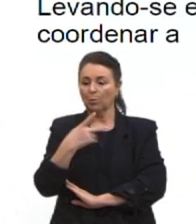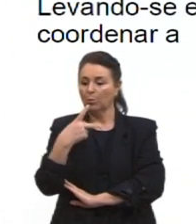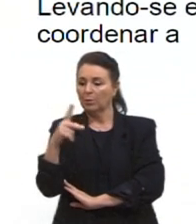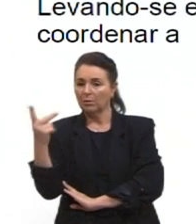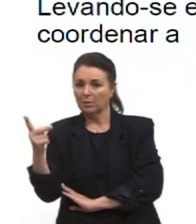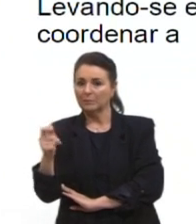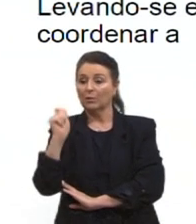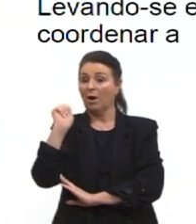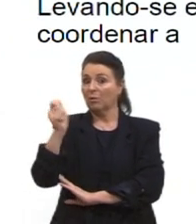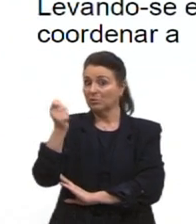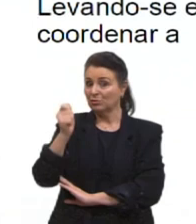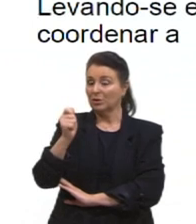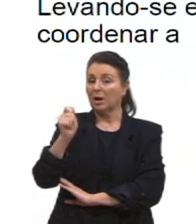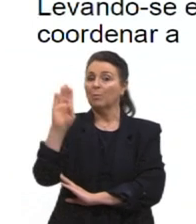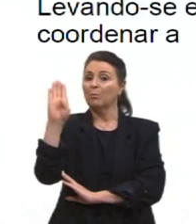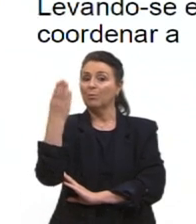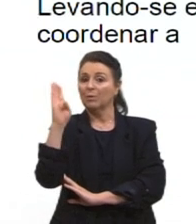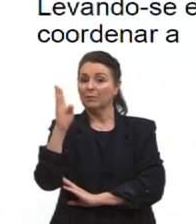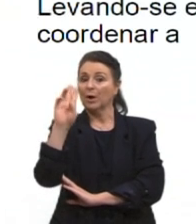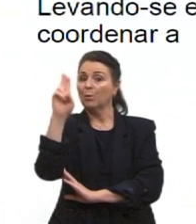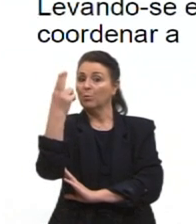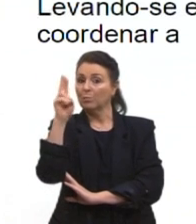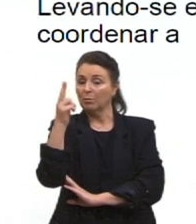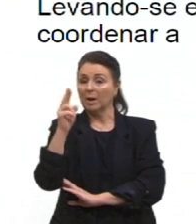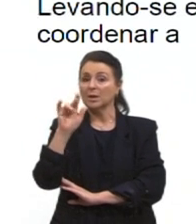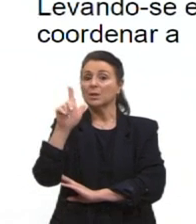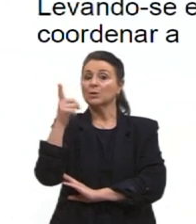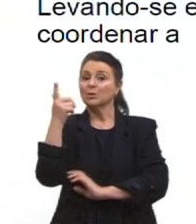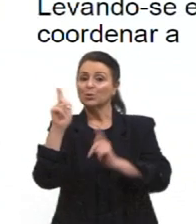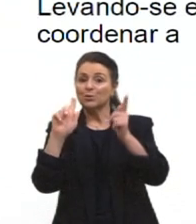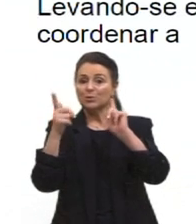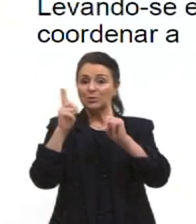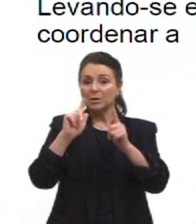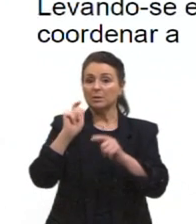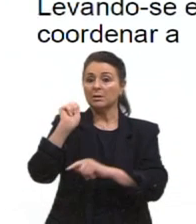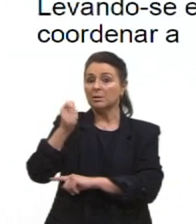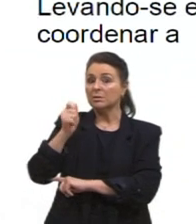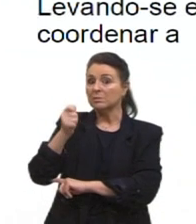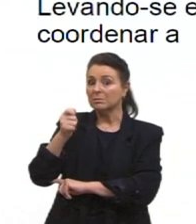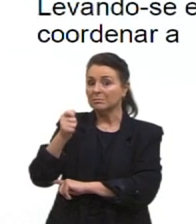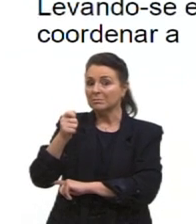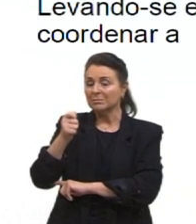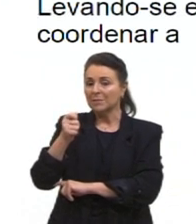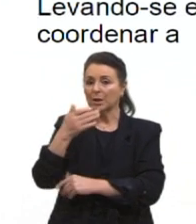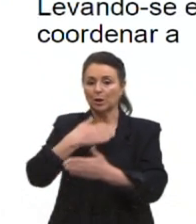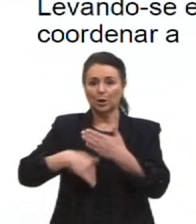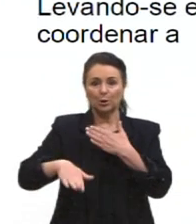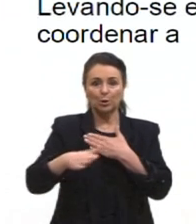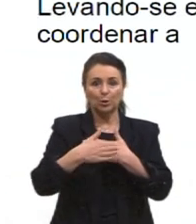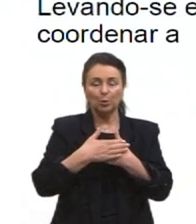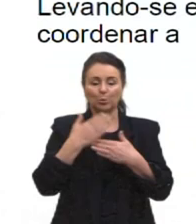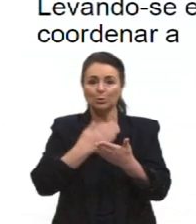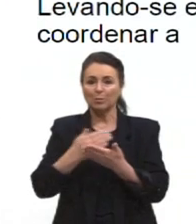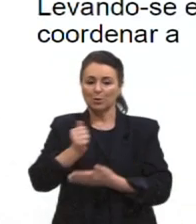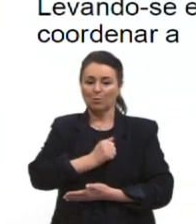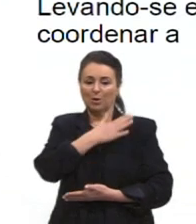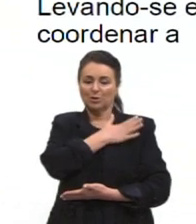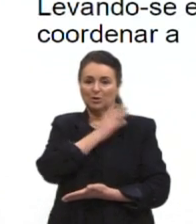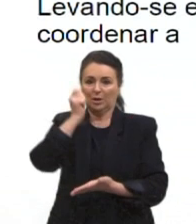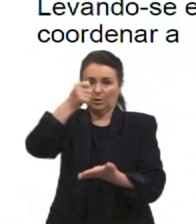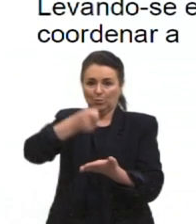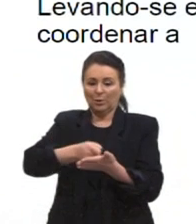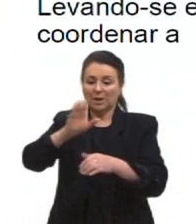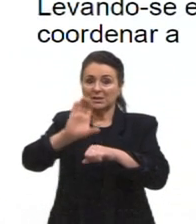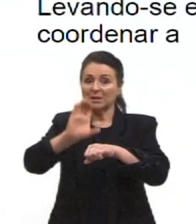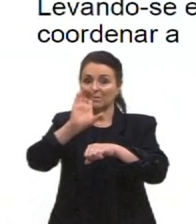vez da Argentina, Bolívia, Uruguai, Chile e Argentina. Em todos os casos se instalaram ditaduras civil